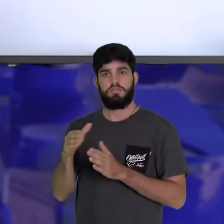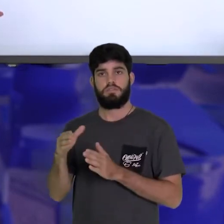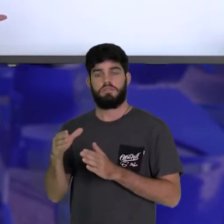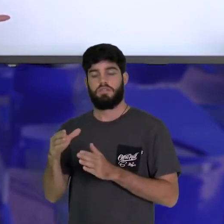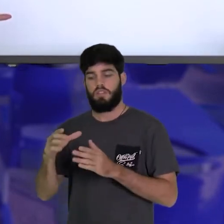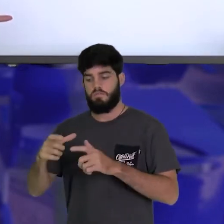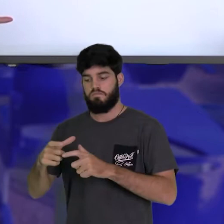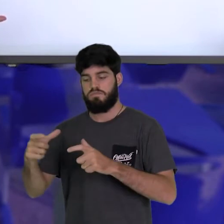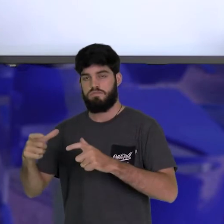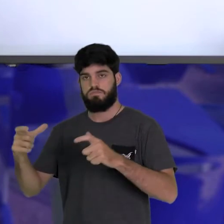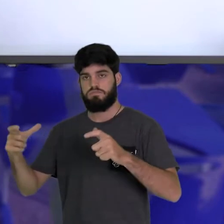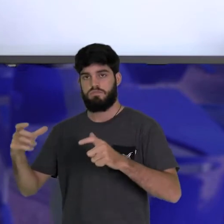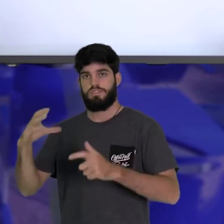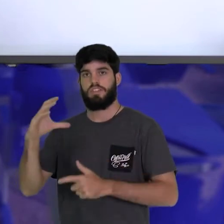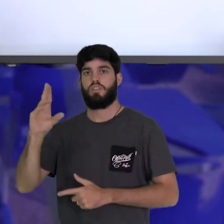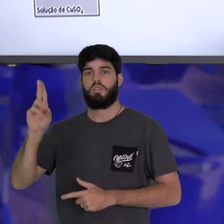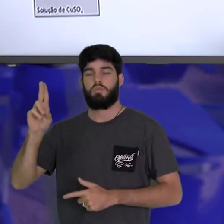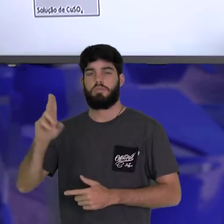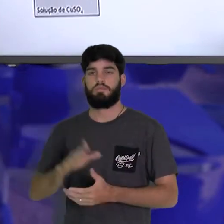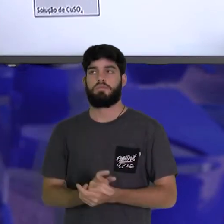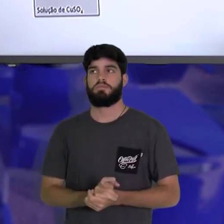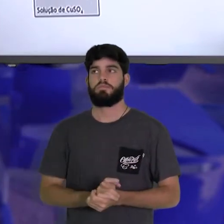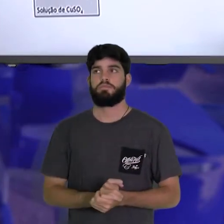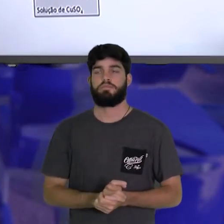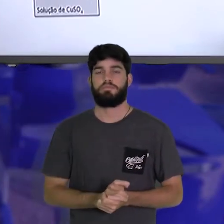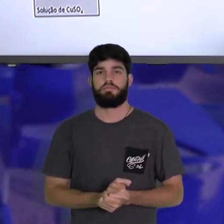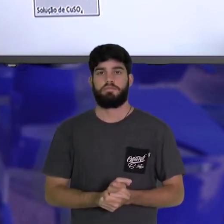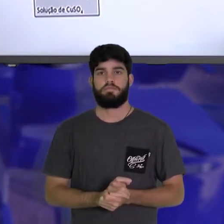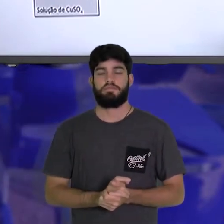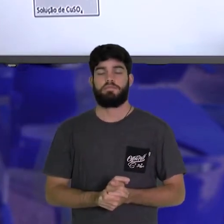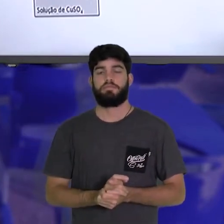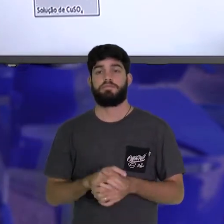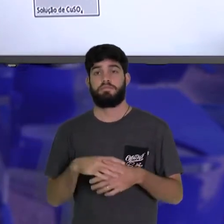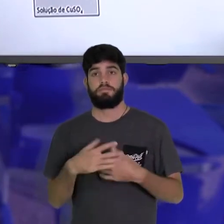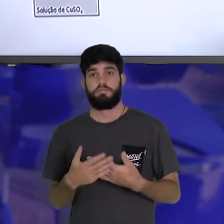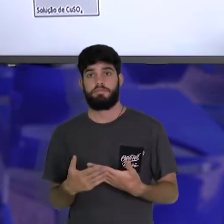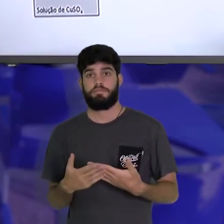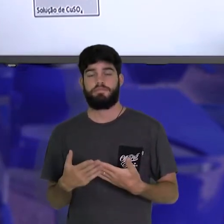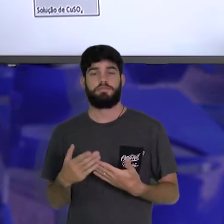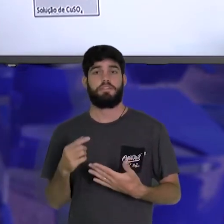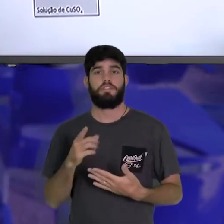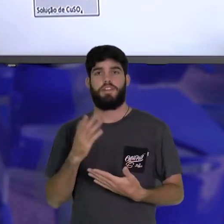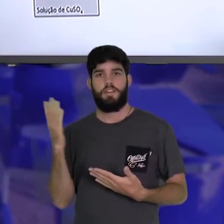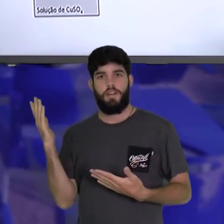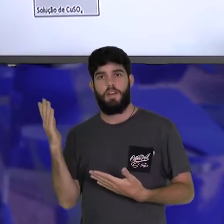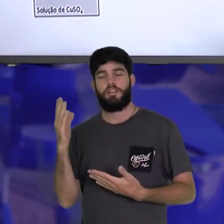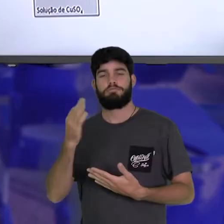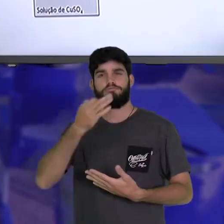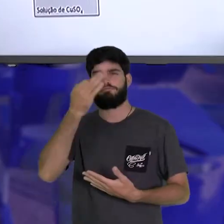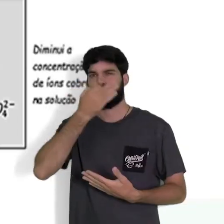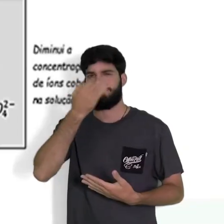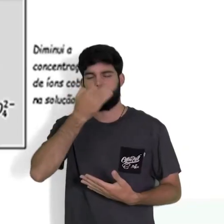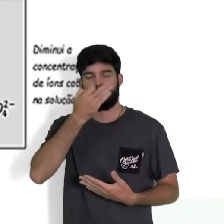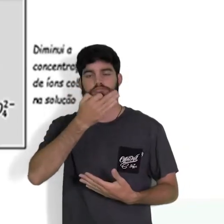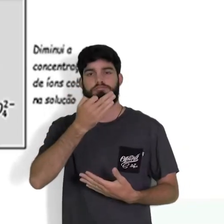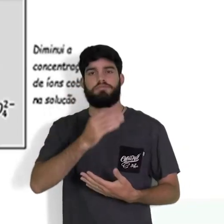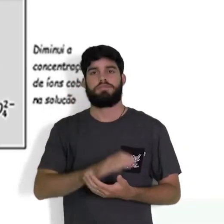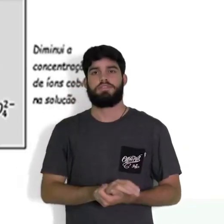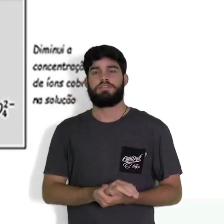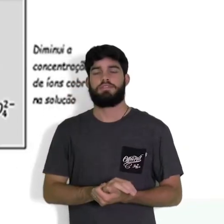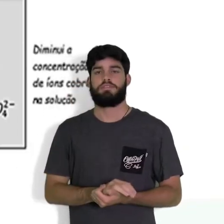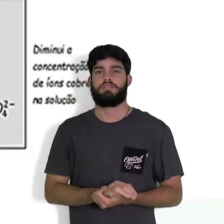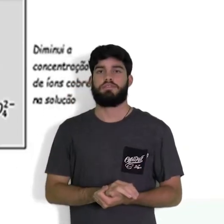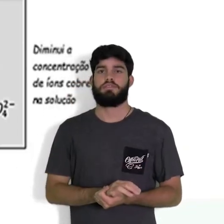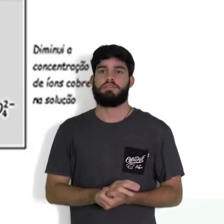do eletrodo do cobre. Muito bem. Então, está aqui, olha que lindo, que coisa bonita, gente. A pilha aí já,